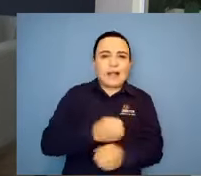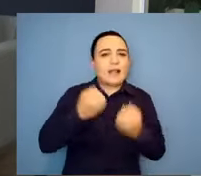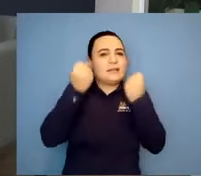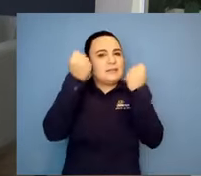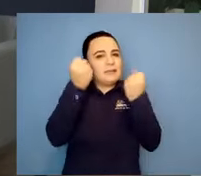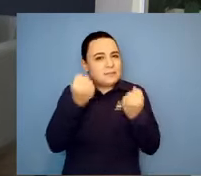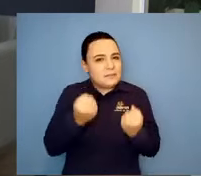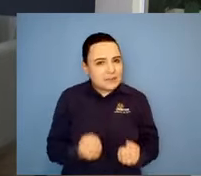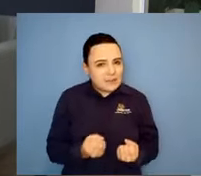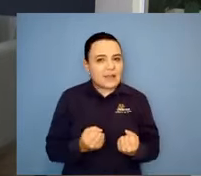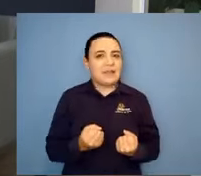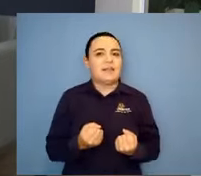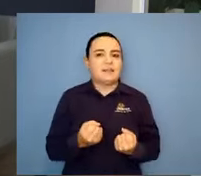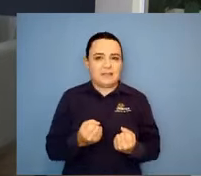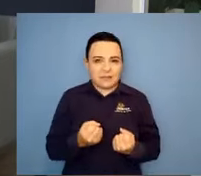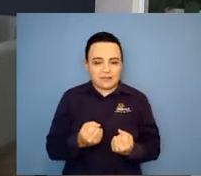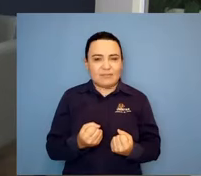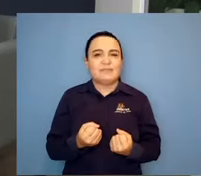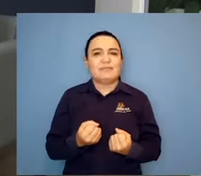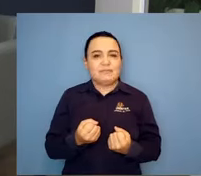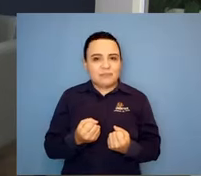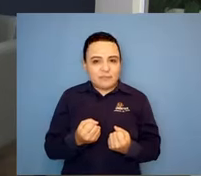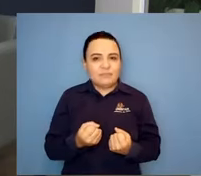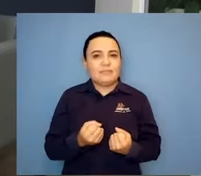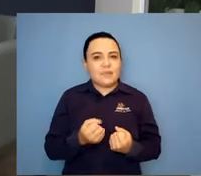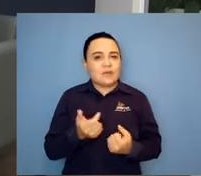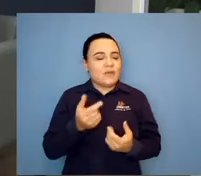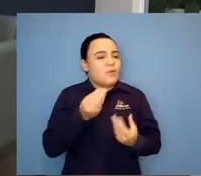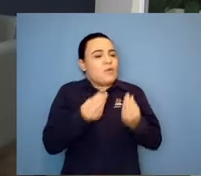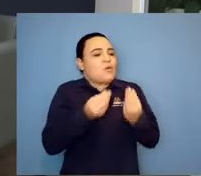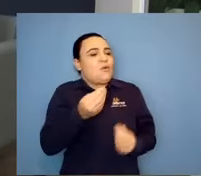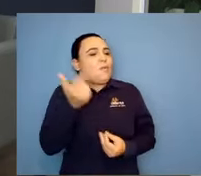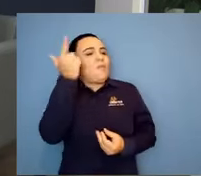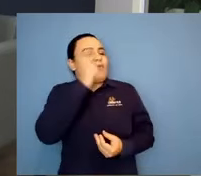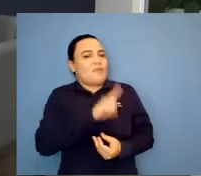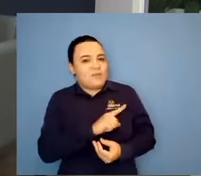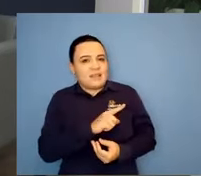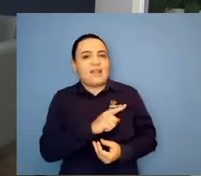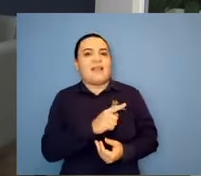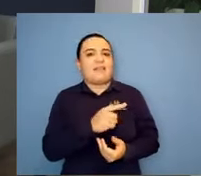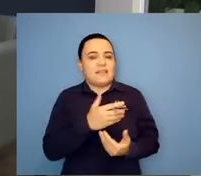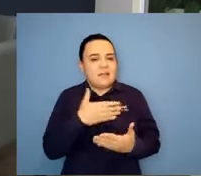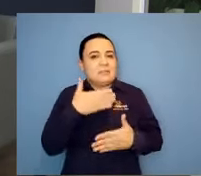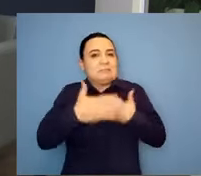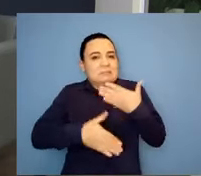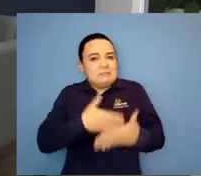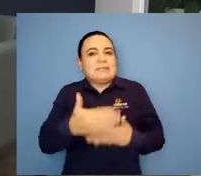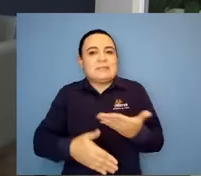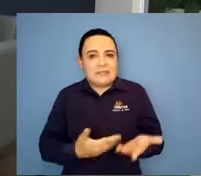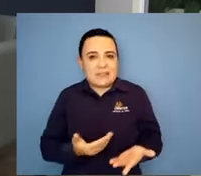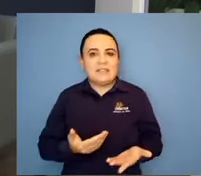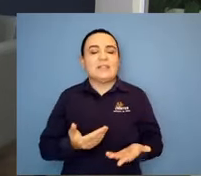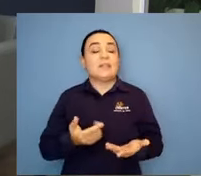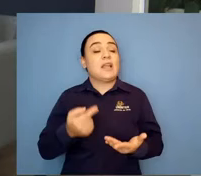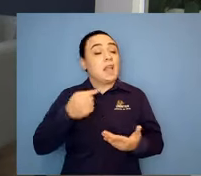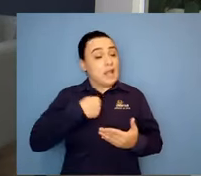sabe como consegue ultrapassar. E quero ficar à disposição aqui na União Interuciane,